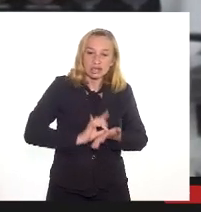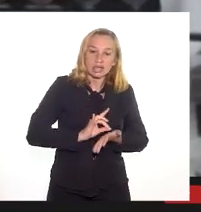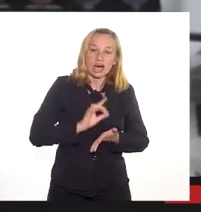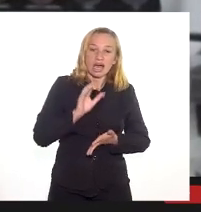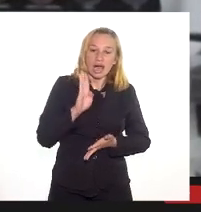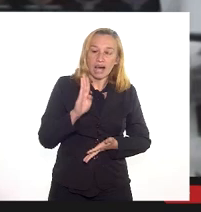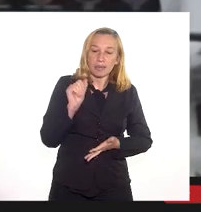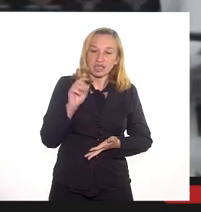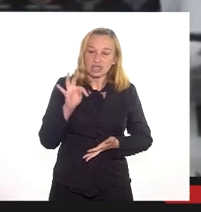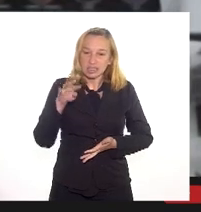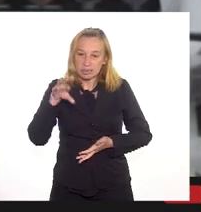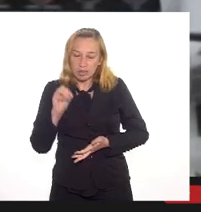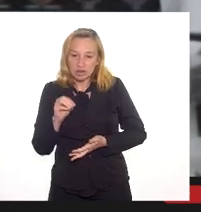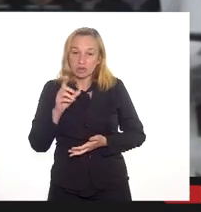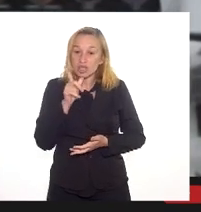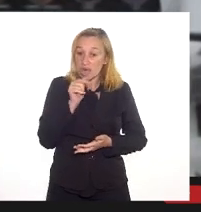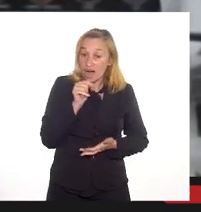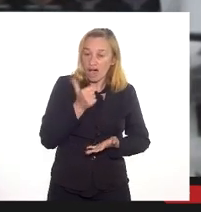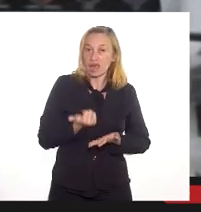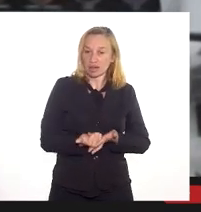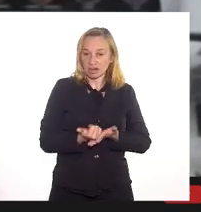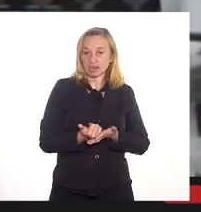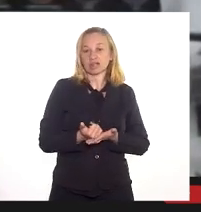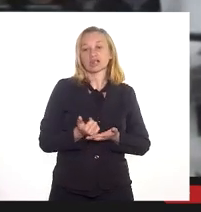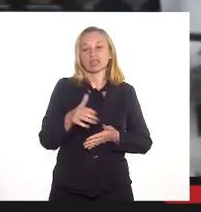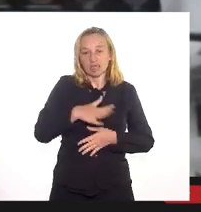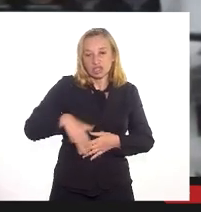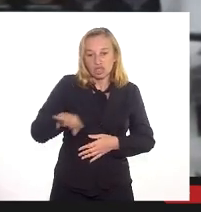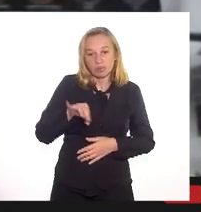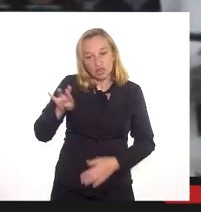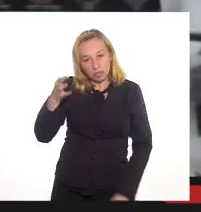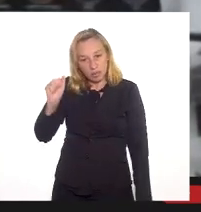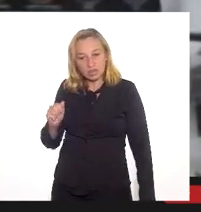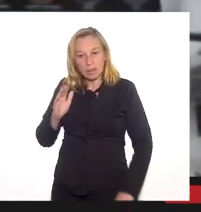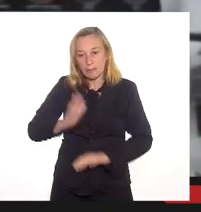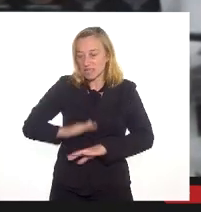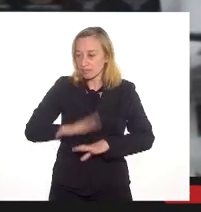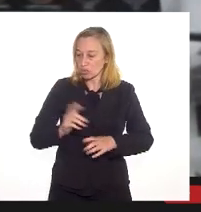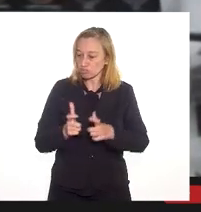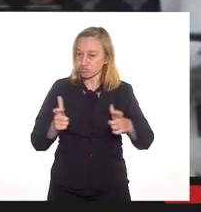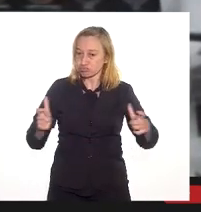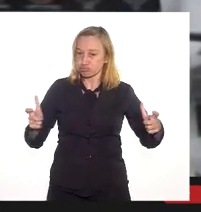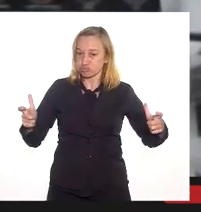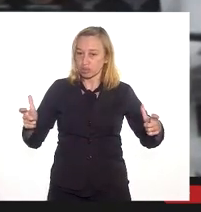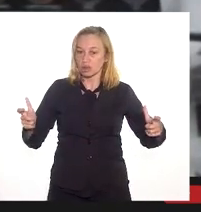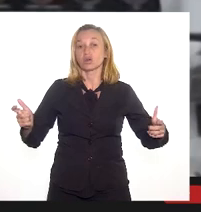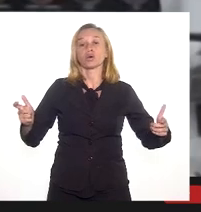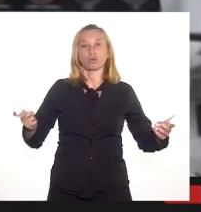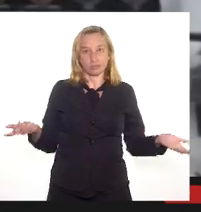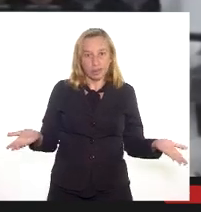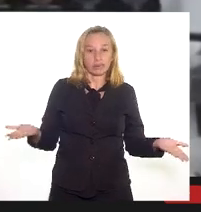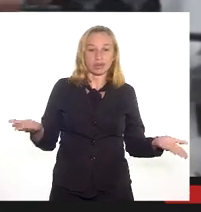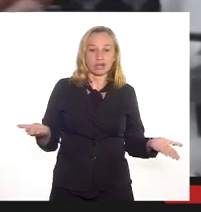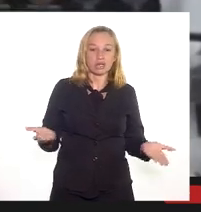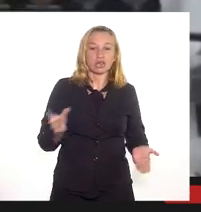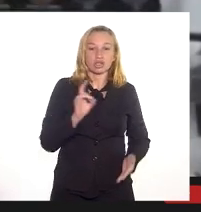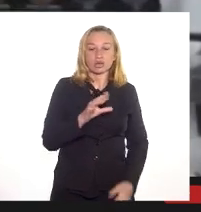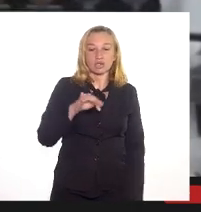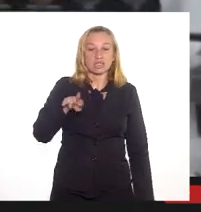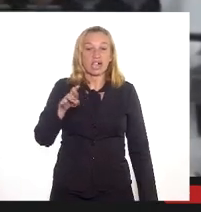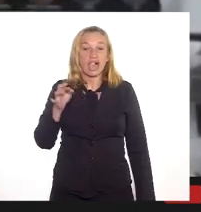abastecimento, a nossa população, a nossa região metropolitana que cada vez mais cresce, a gente somente com o